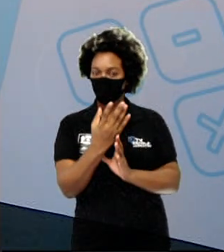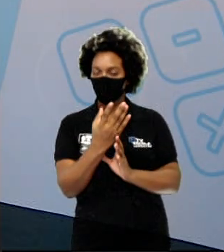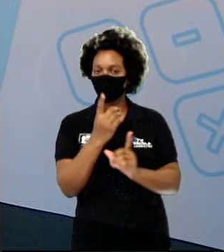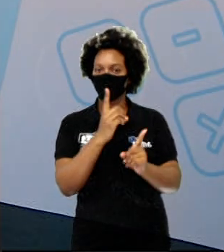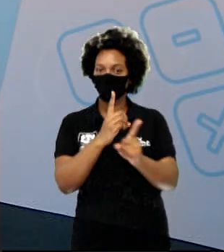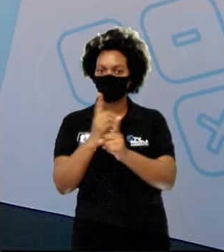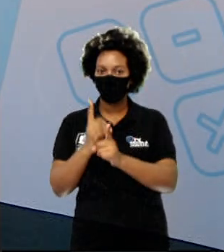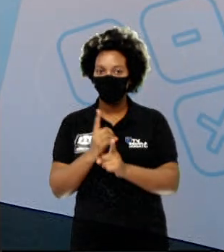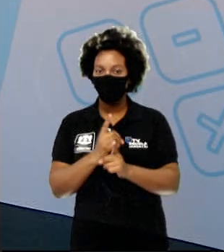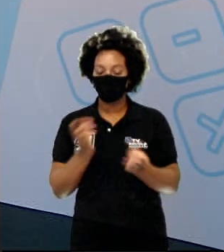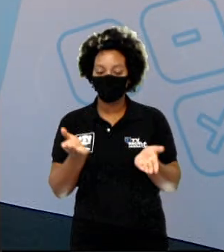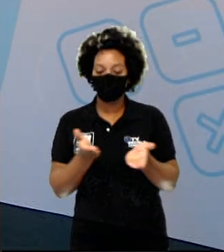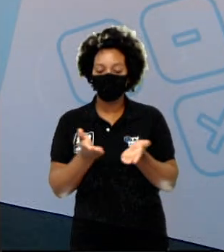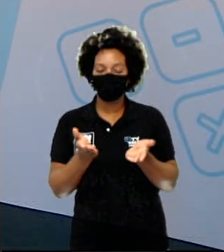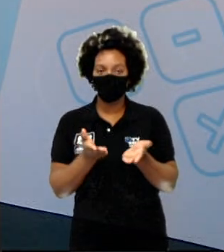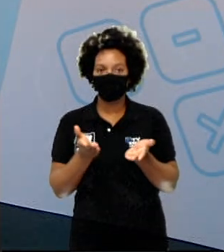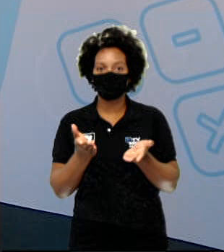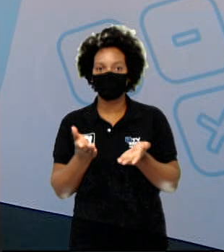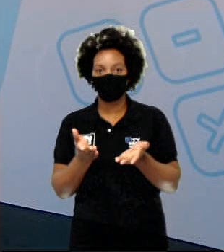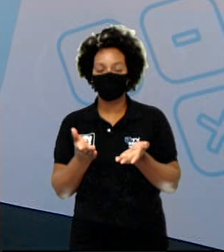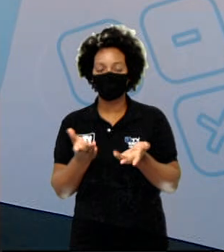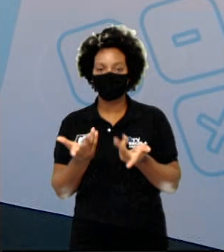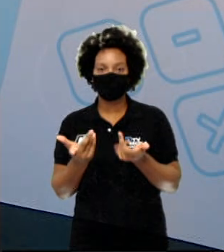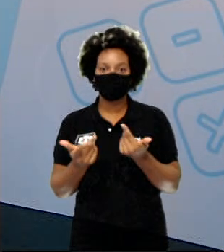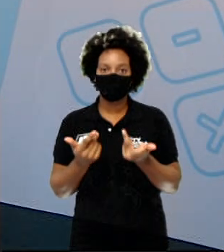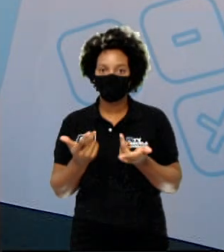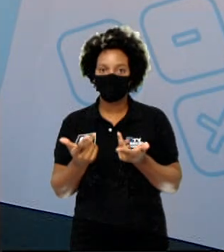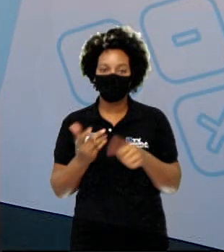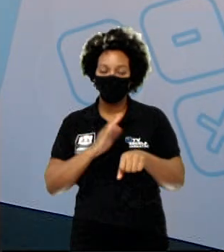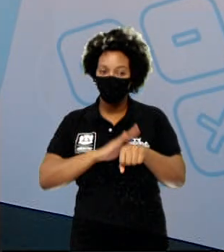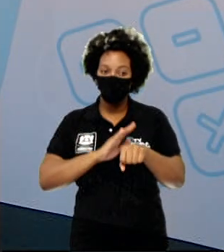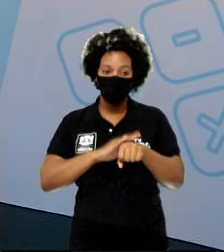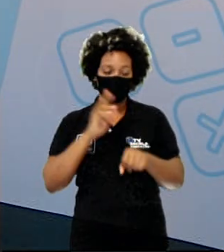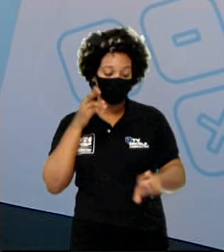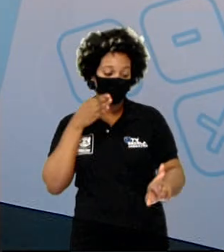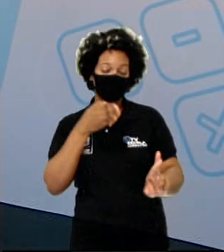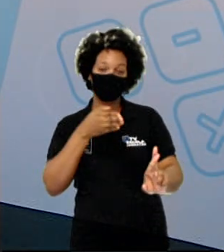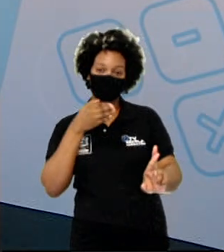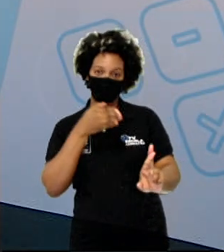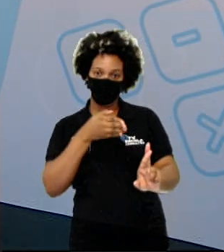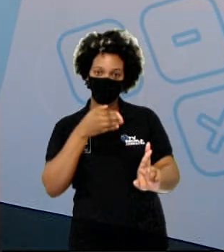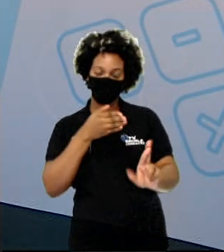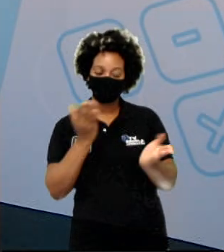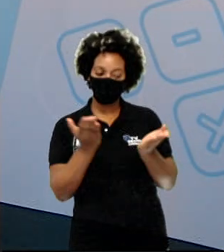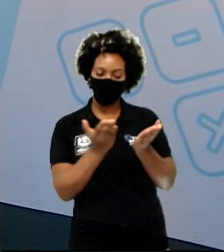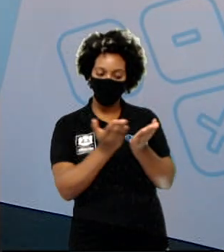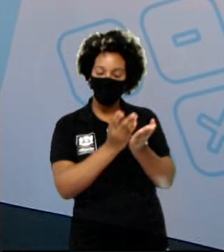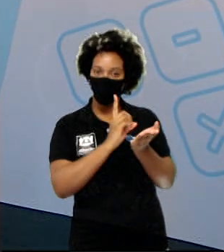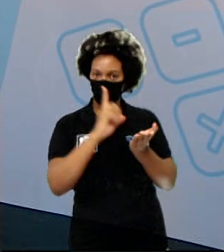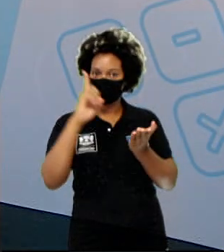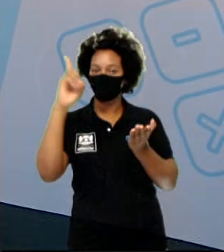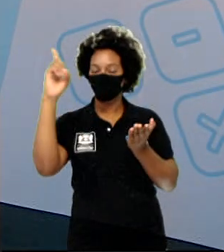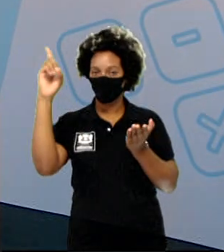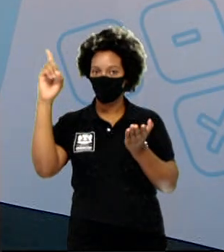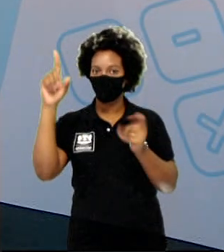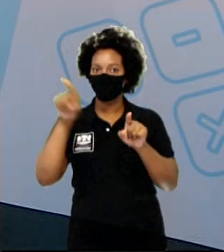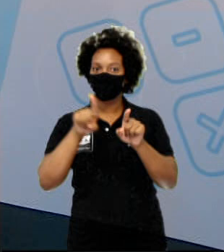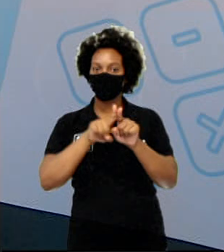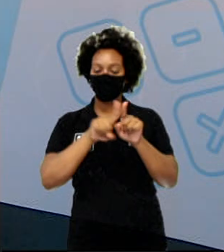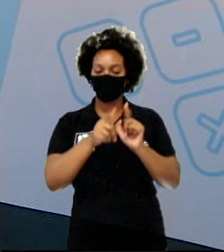hoje a sua maior referência na Bíblia. E o